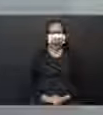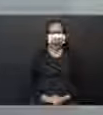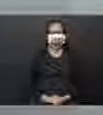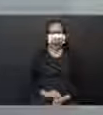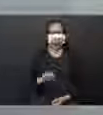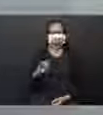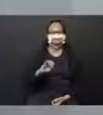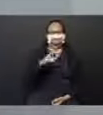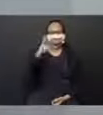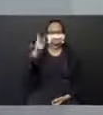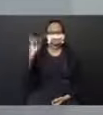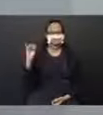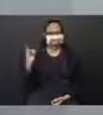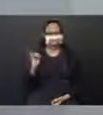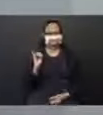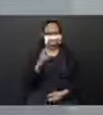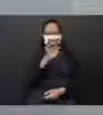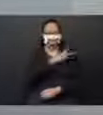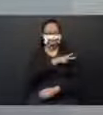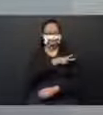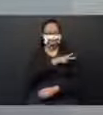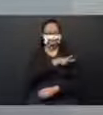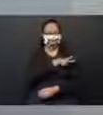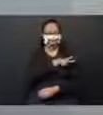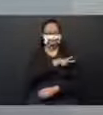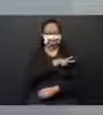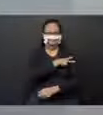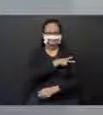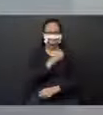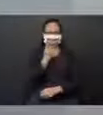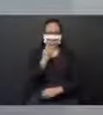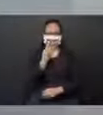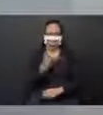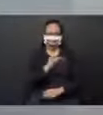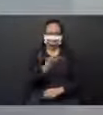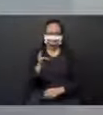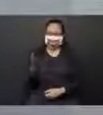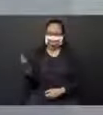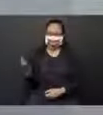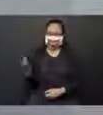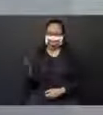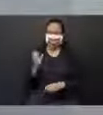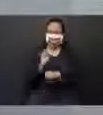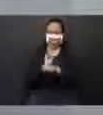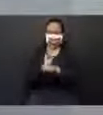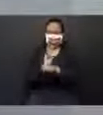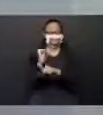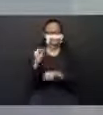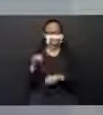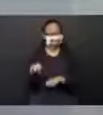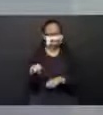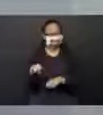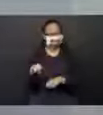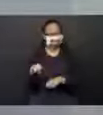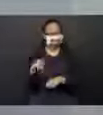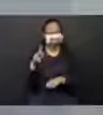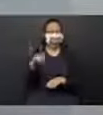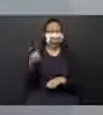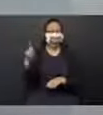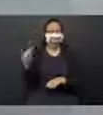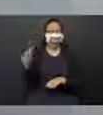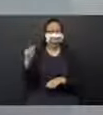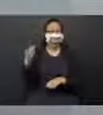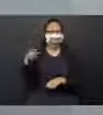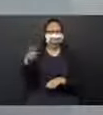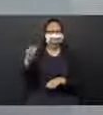Olá, turma do segundo ano! Tudo bem com vocês? Eu espero que sim! Eu sou a professora